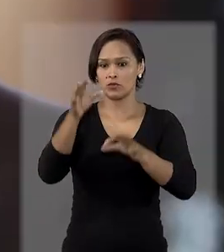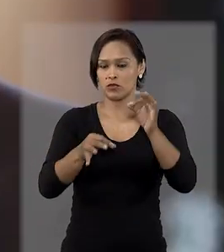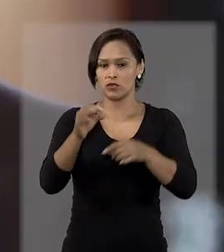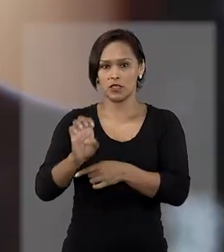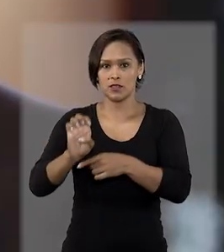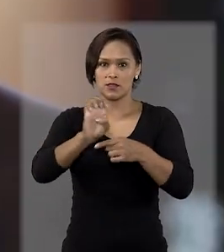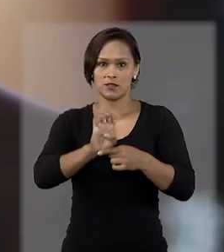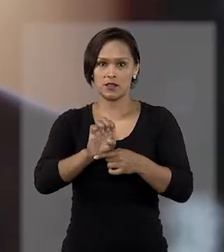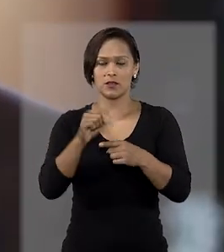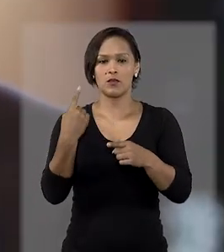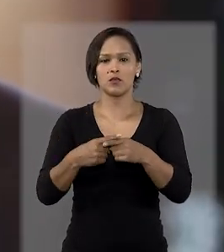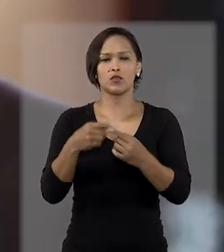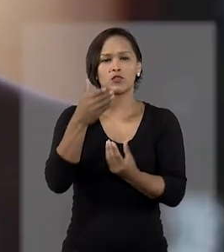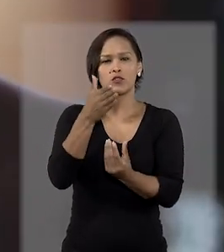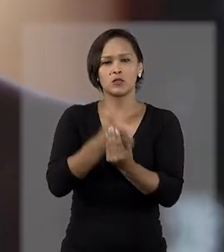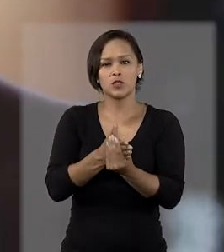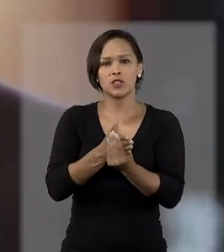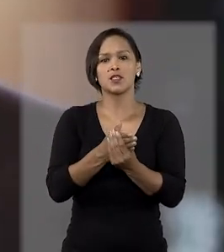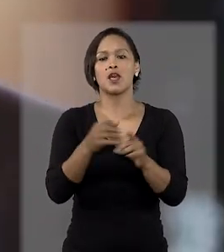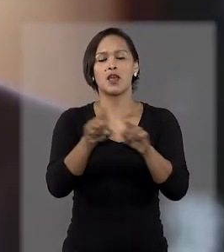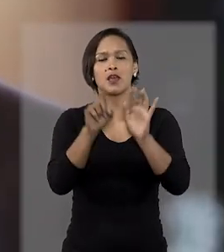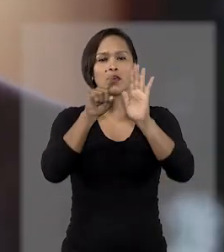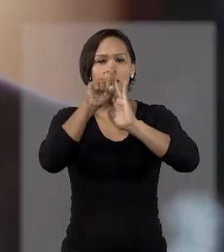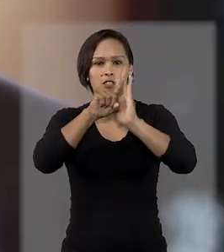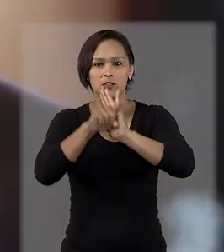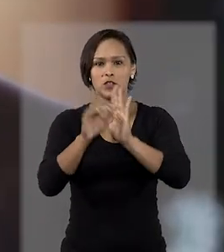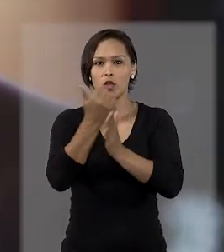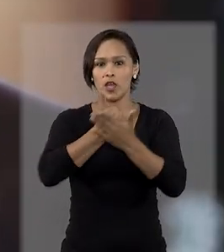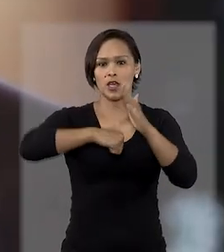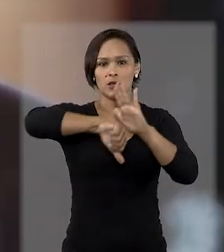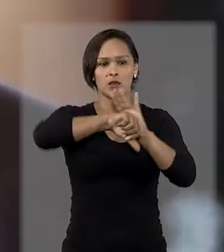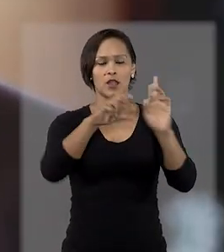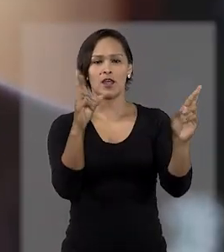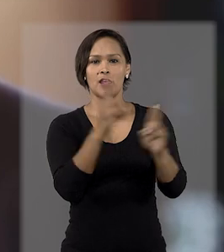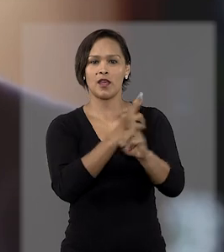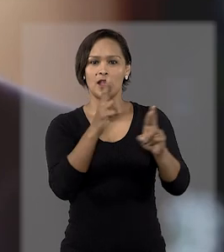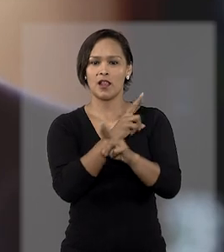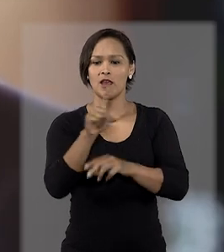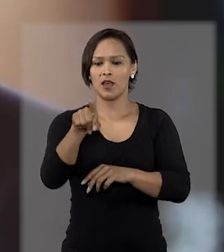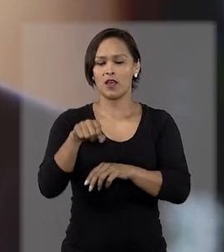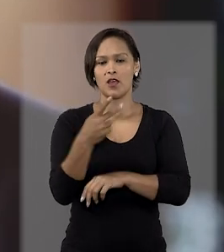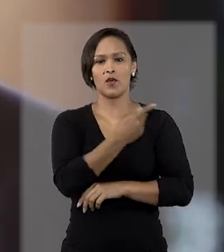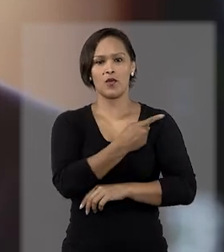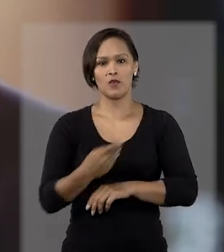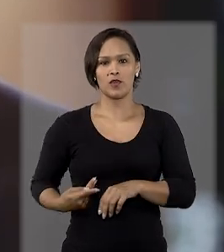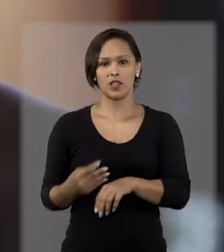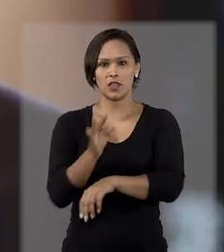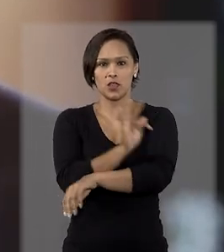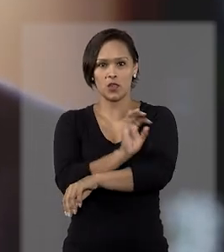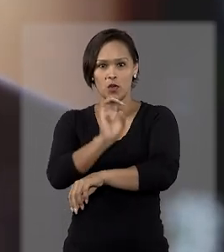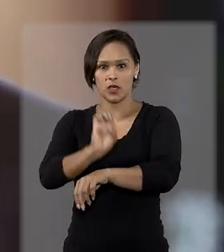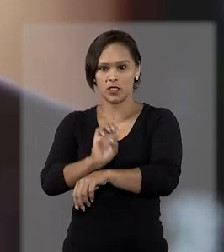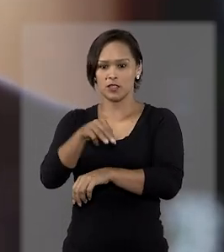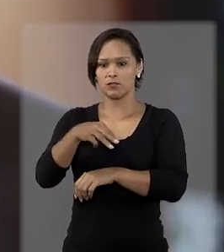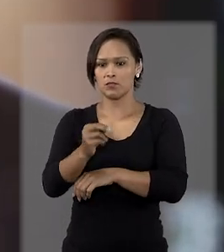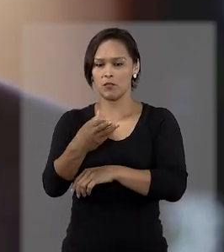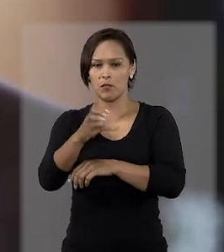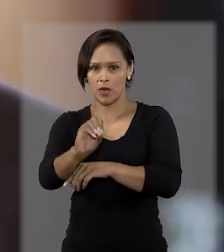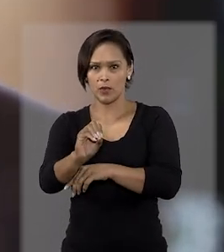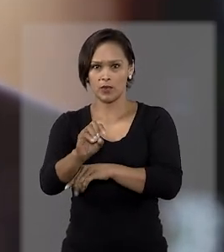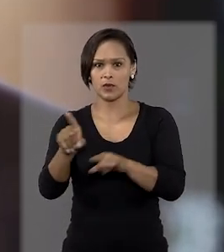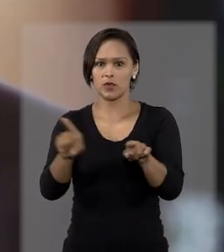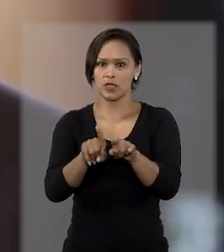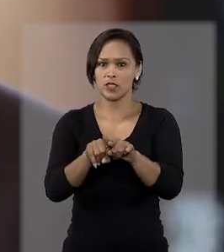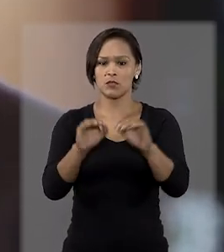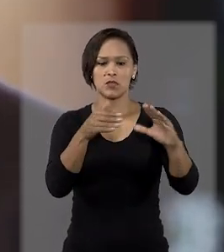dos processos e das investigações criminais relacionados ao ex-governador do Tocantins, Mauro Carlesse, que estavam